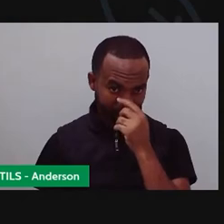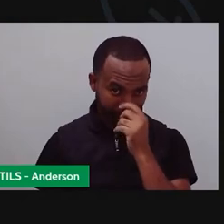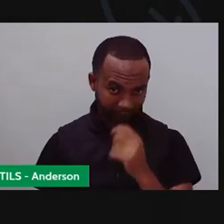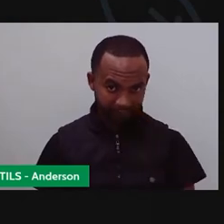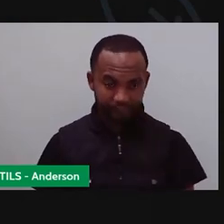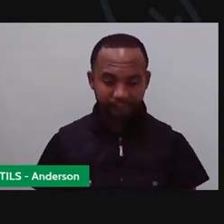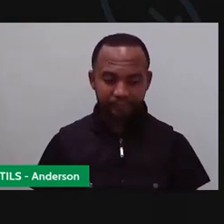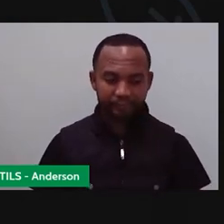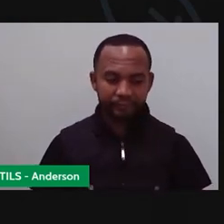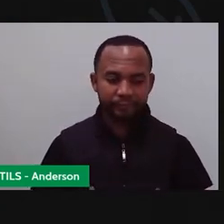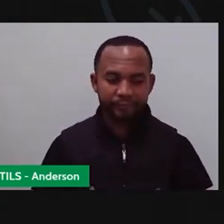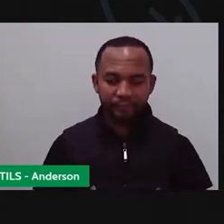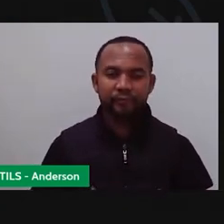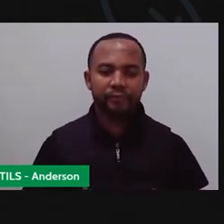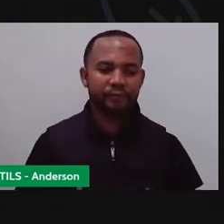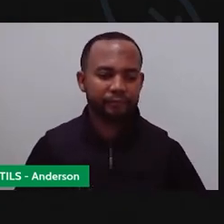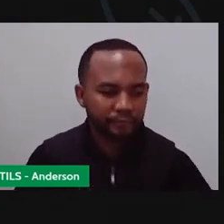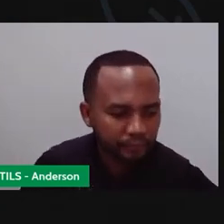Escurecer, ó.